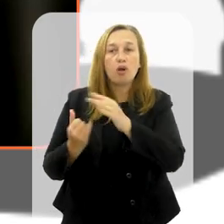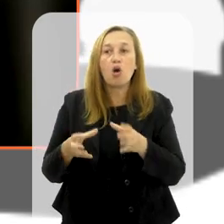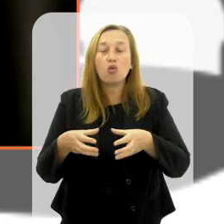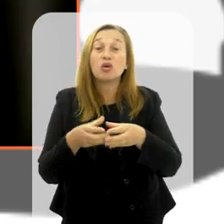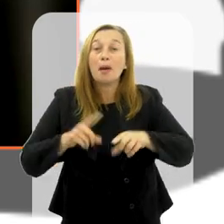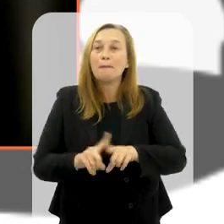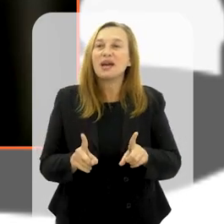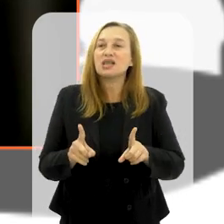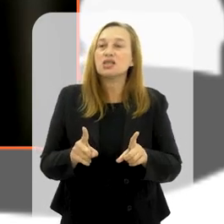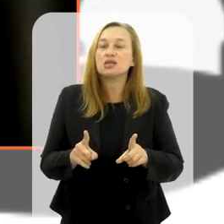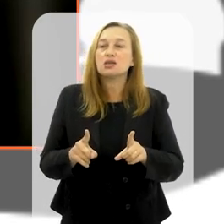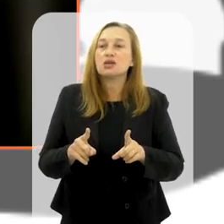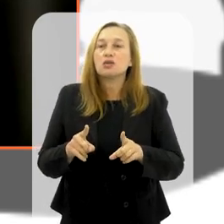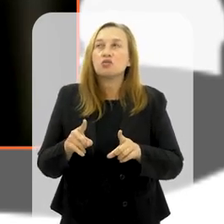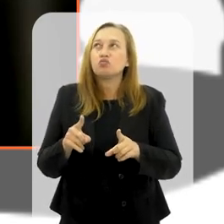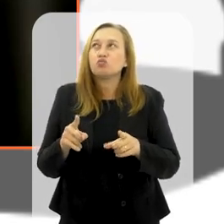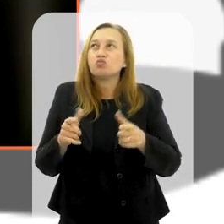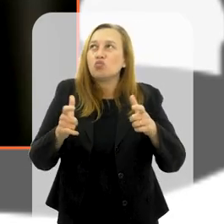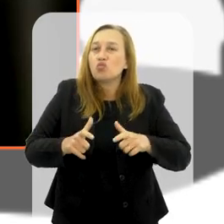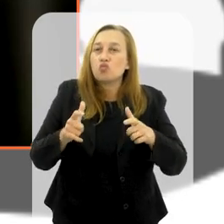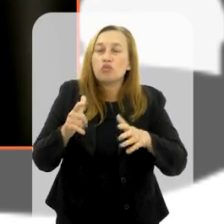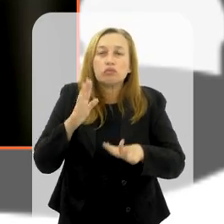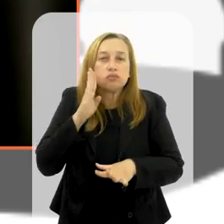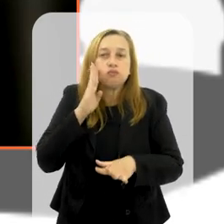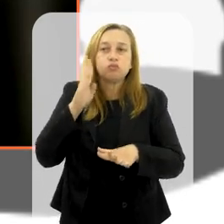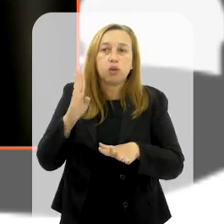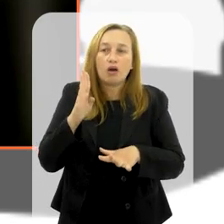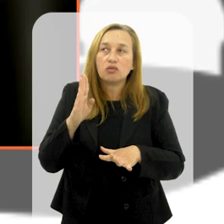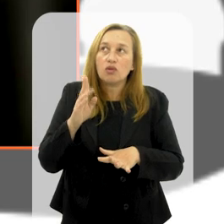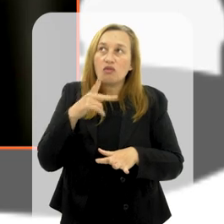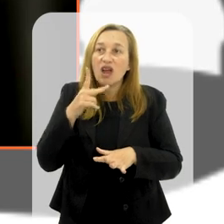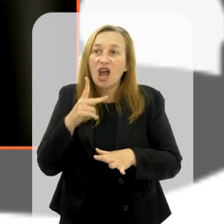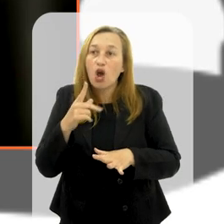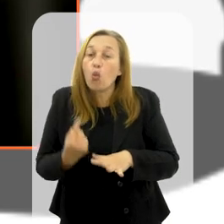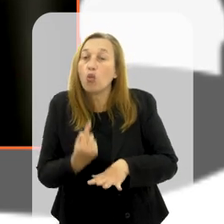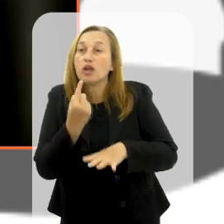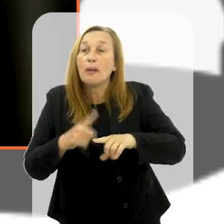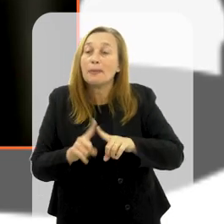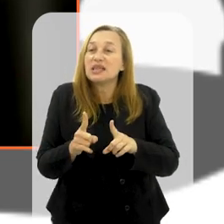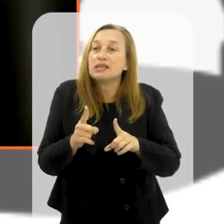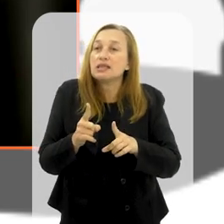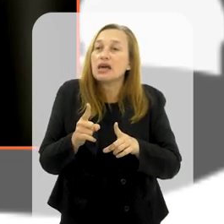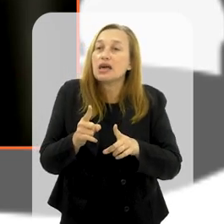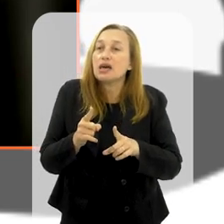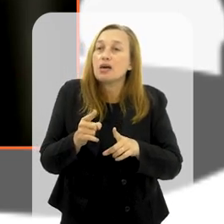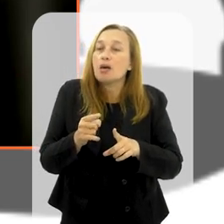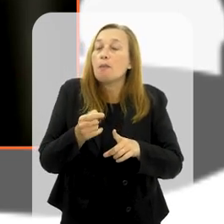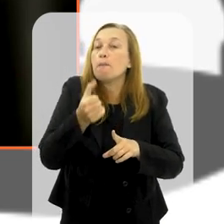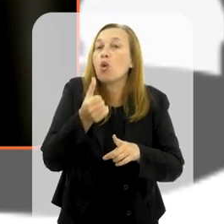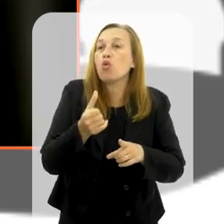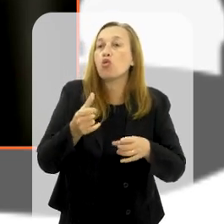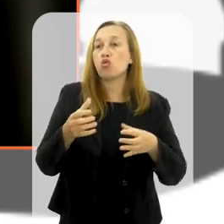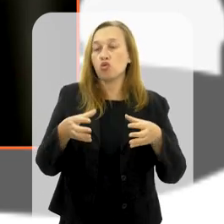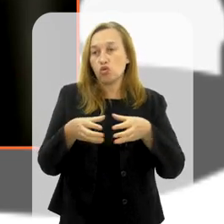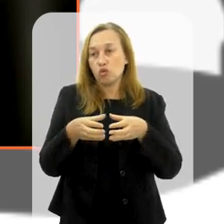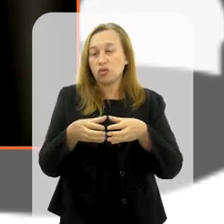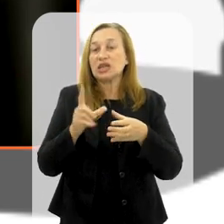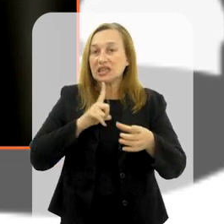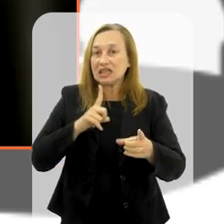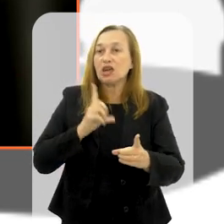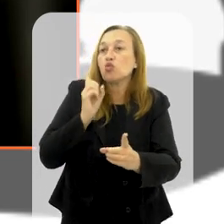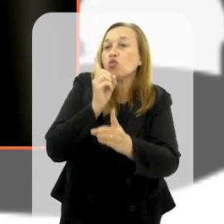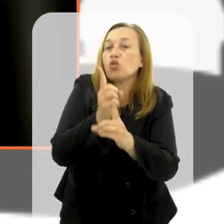dos raros espaços, eu não vou dizer o único, porque às vezes há espaços comuns, mas ele é um raríssimo espaço, que tem